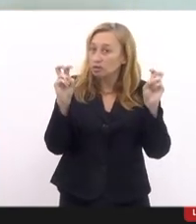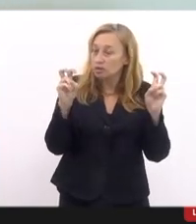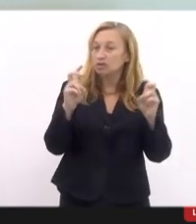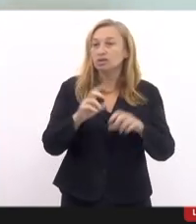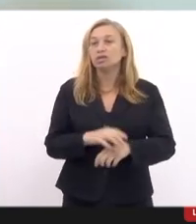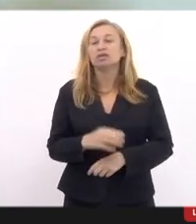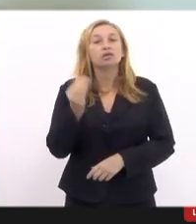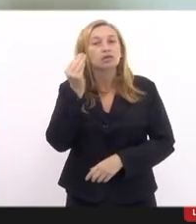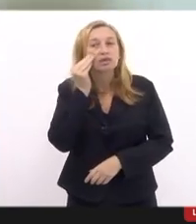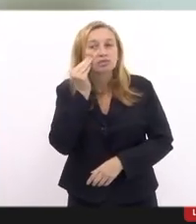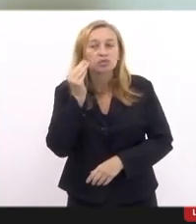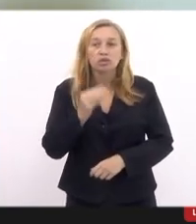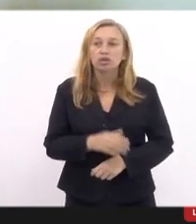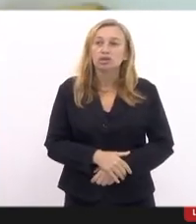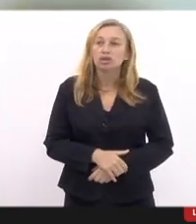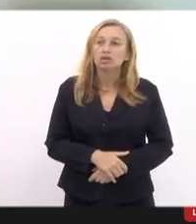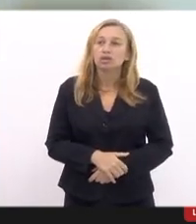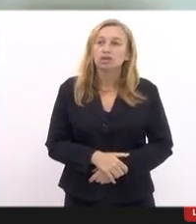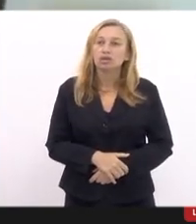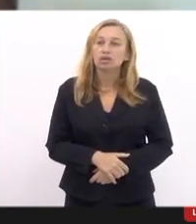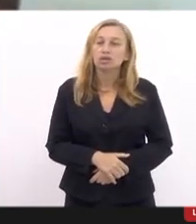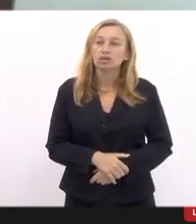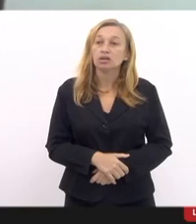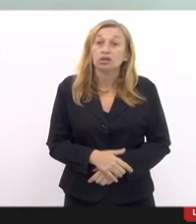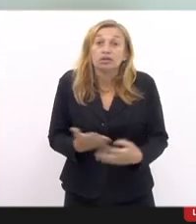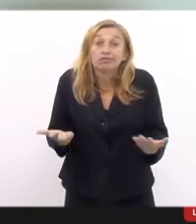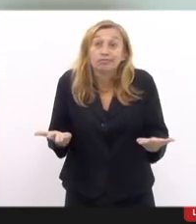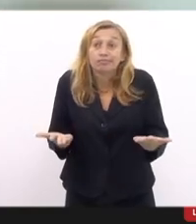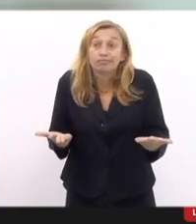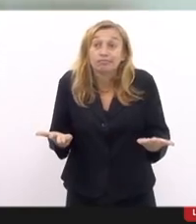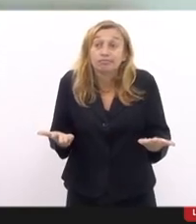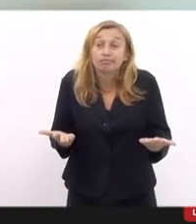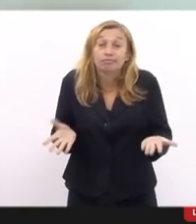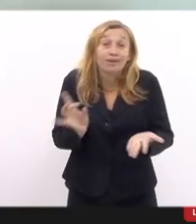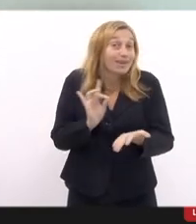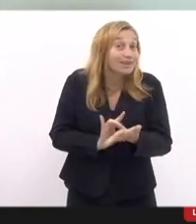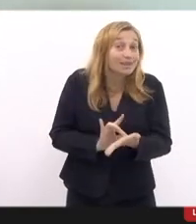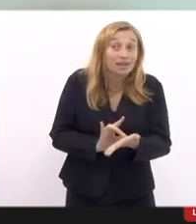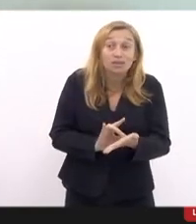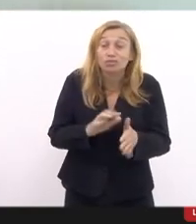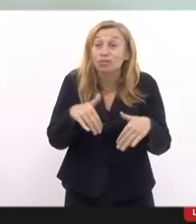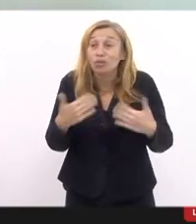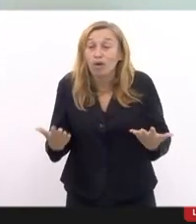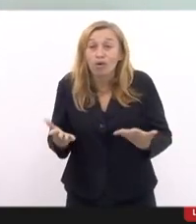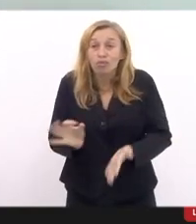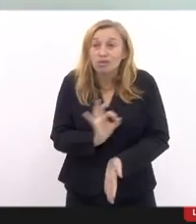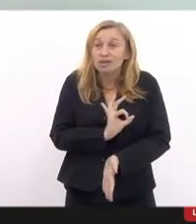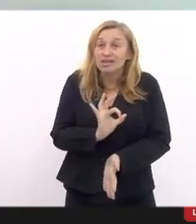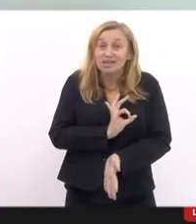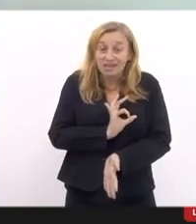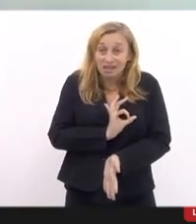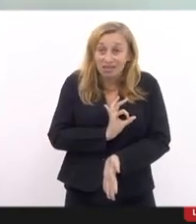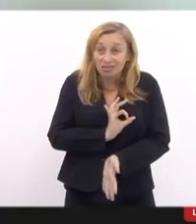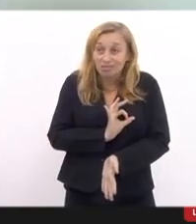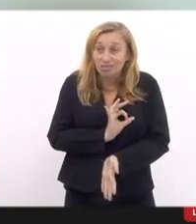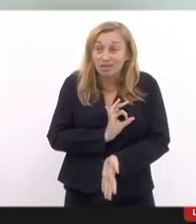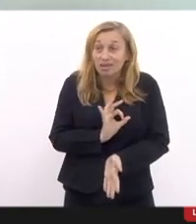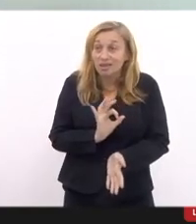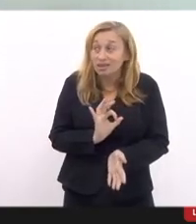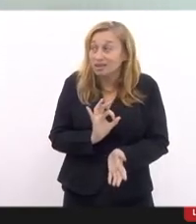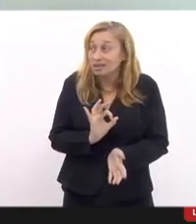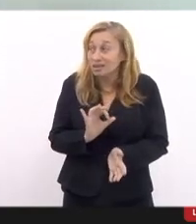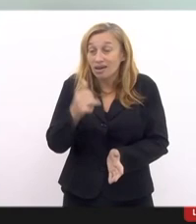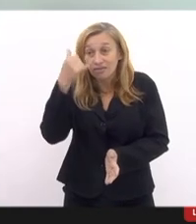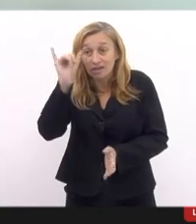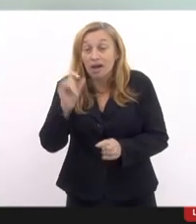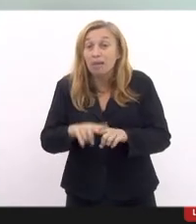a deputada Mônica Francisco. Então, é uma realidade no qual o policial deve se ter que cuidar na autopreservação, mas com